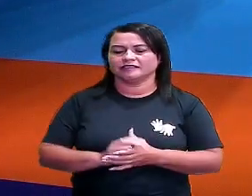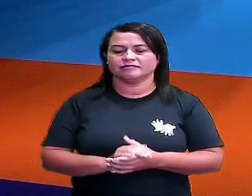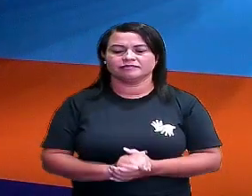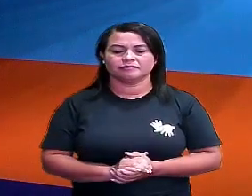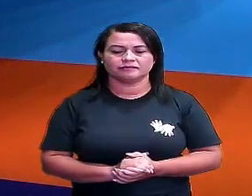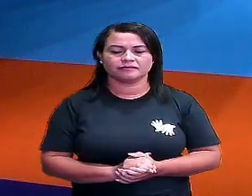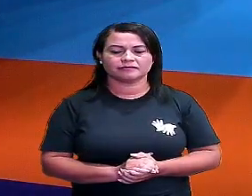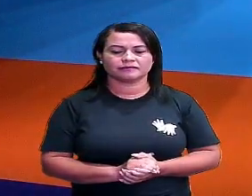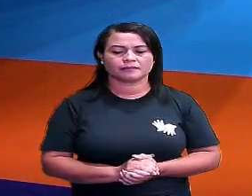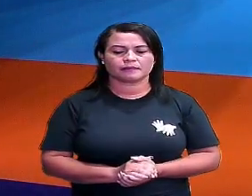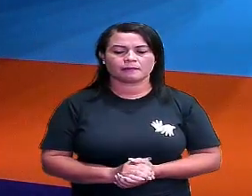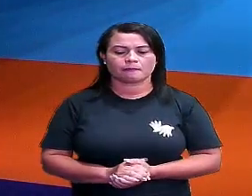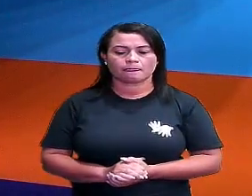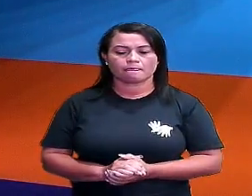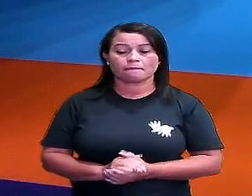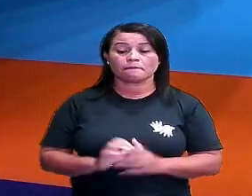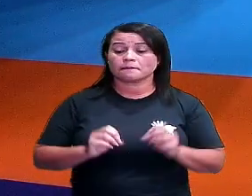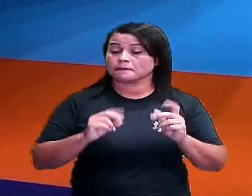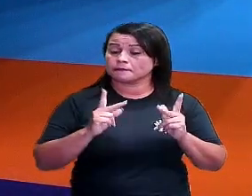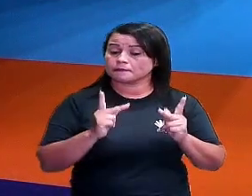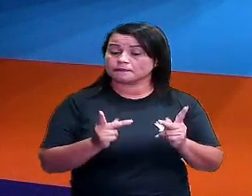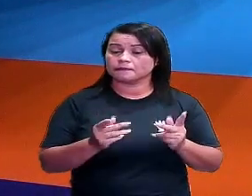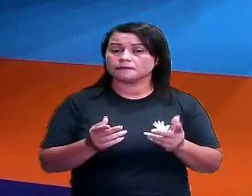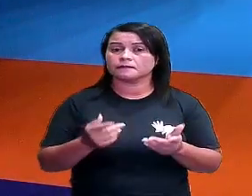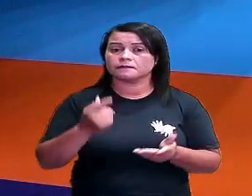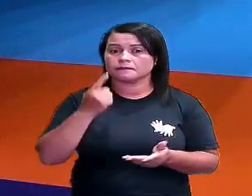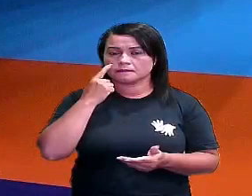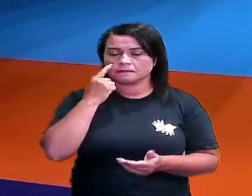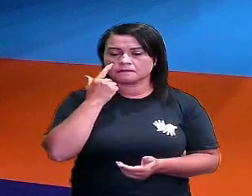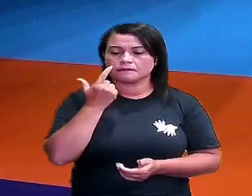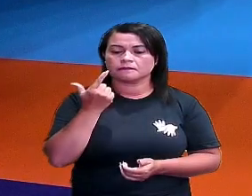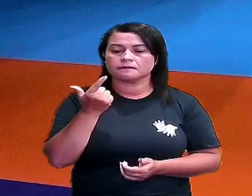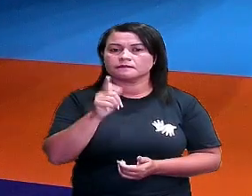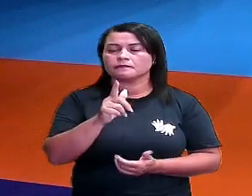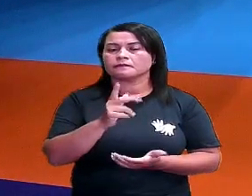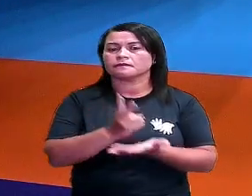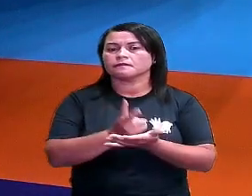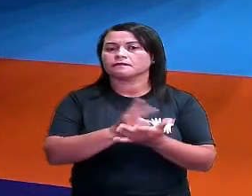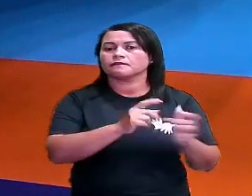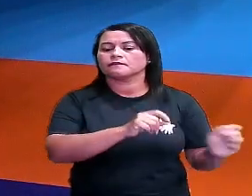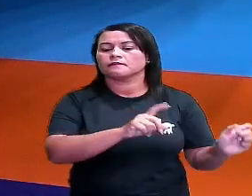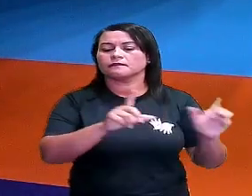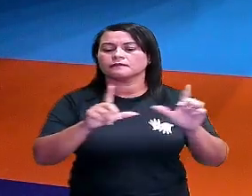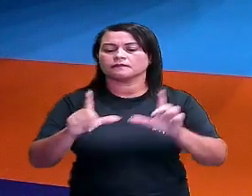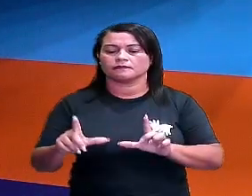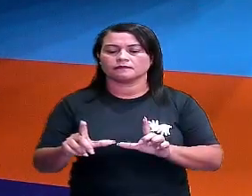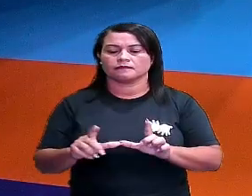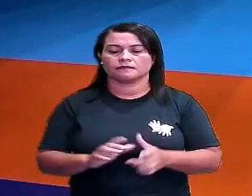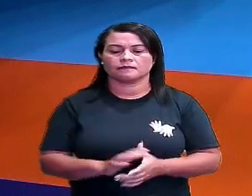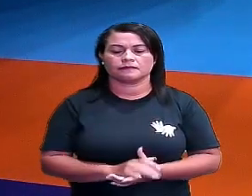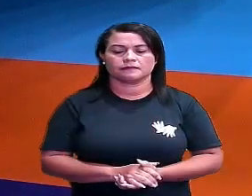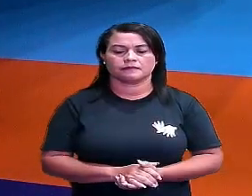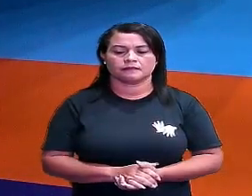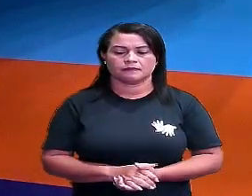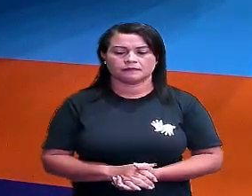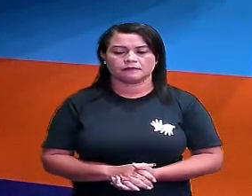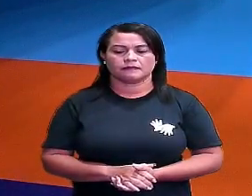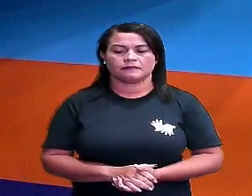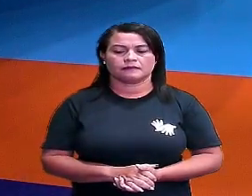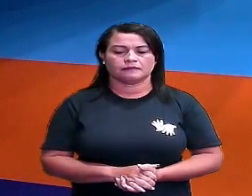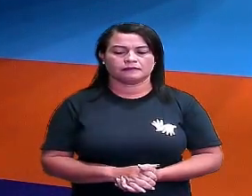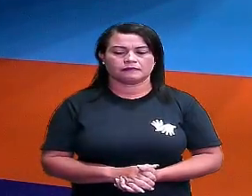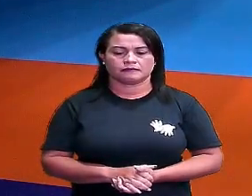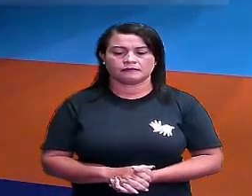reta, mais precisamente. Ok? Então, vamos lá, continuando pra gente ver um próximo sólido